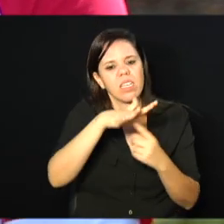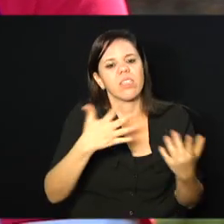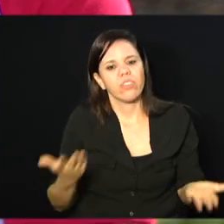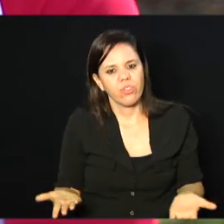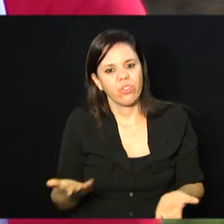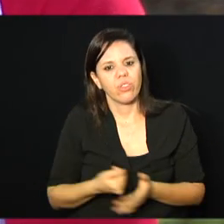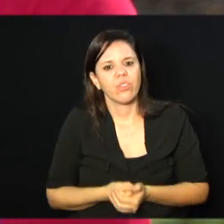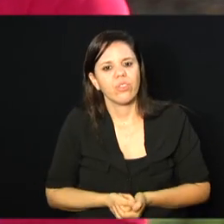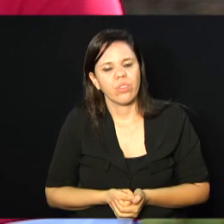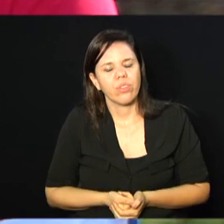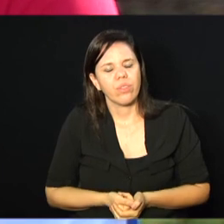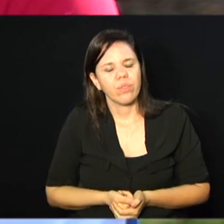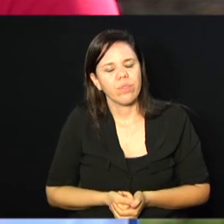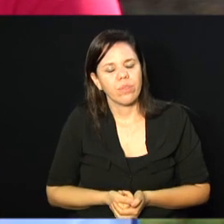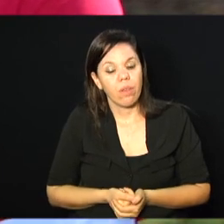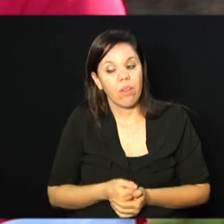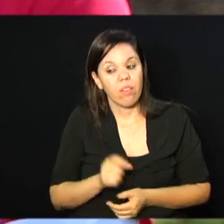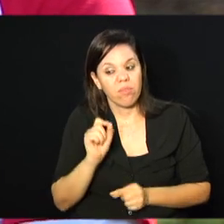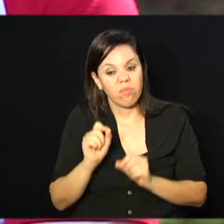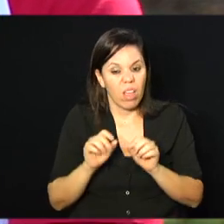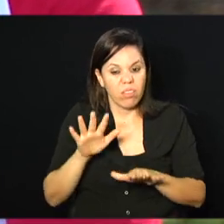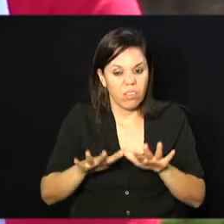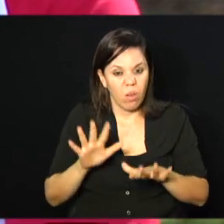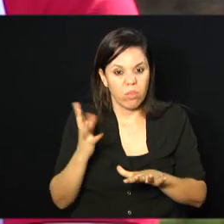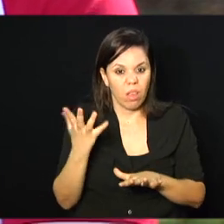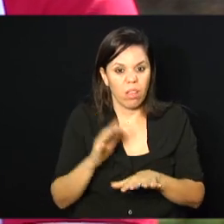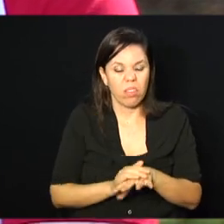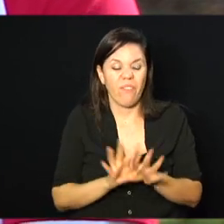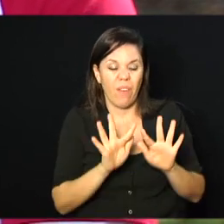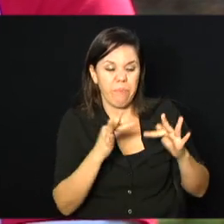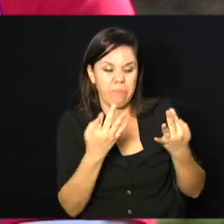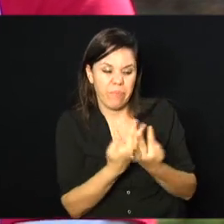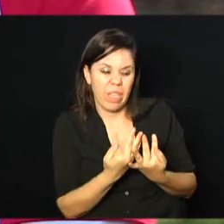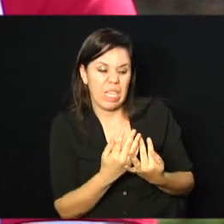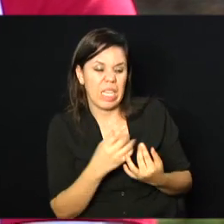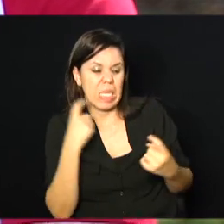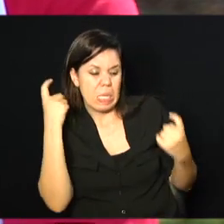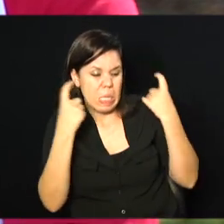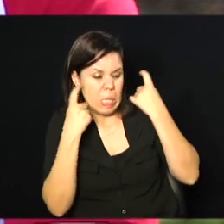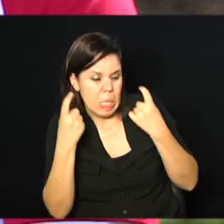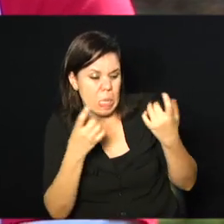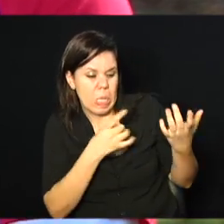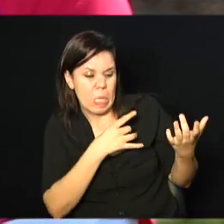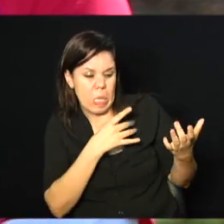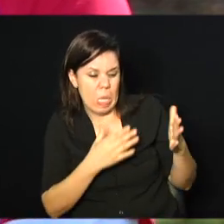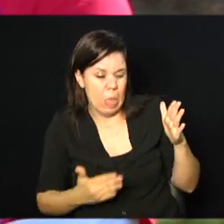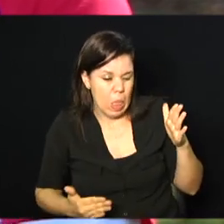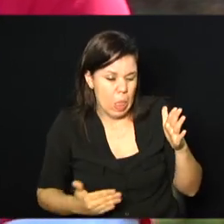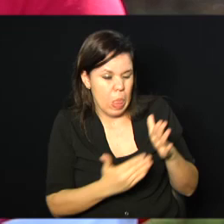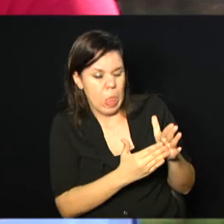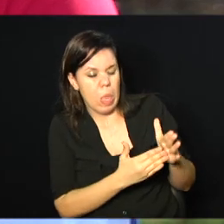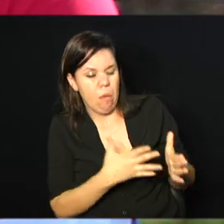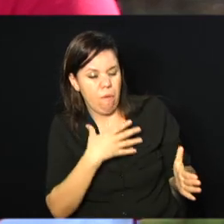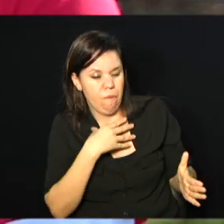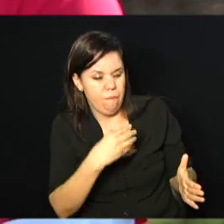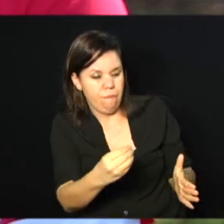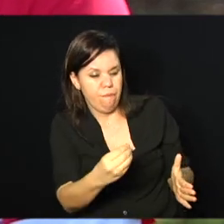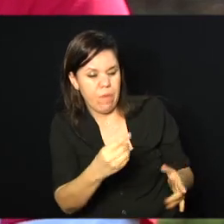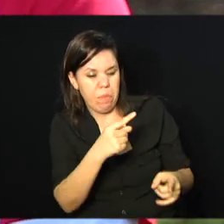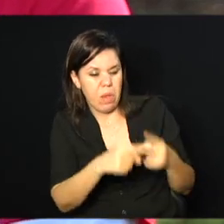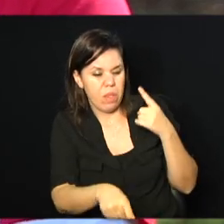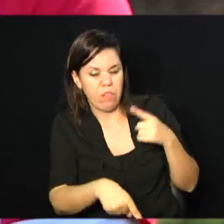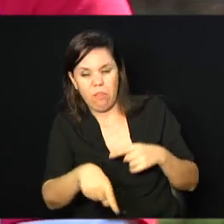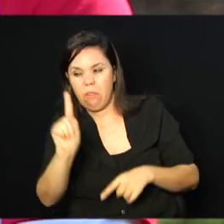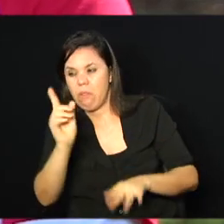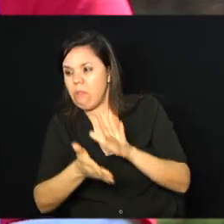esse bloqueio que existe na família, que vai privando os seus próprios filhos, devido a esse preconceito